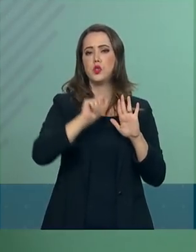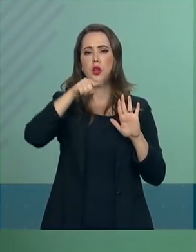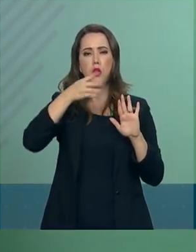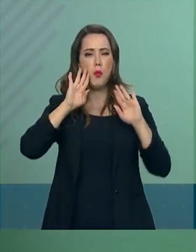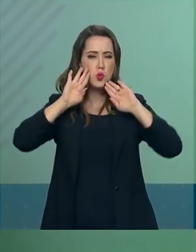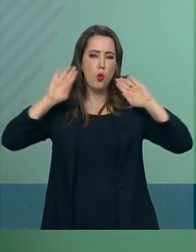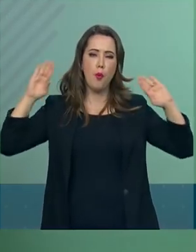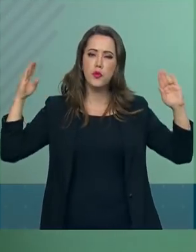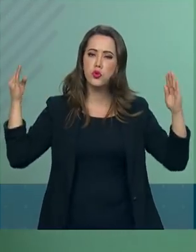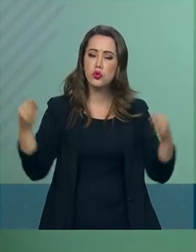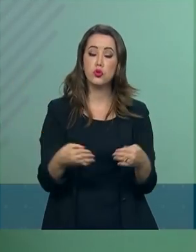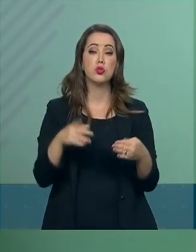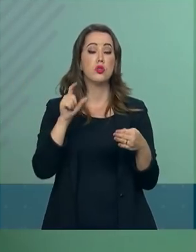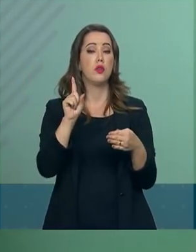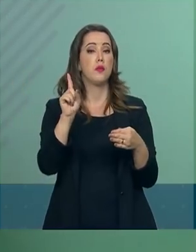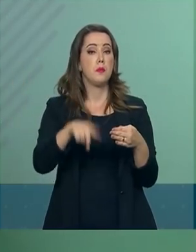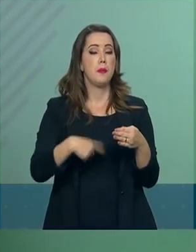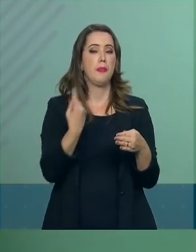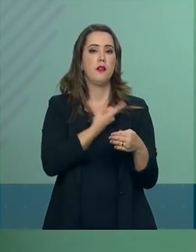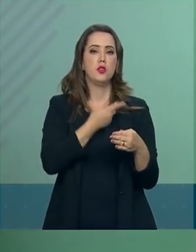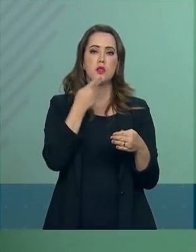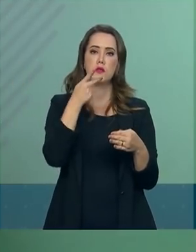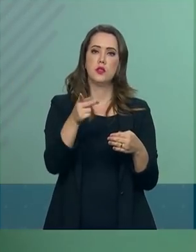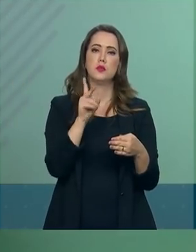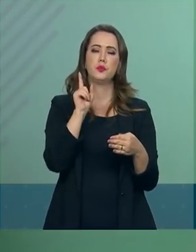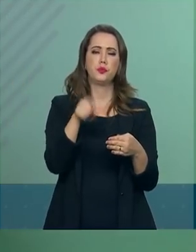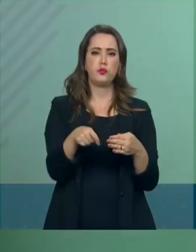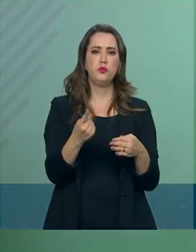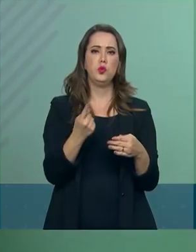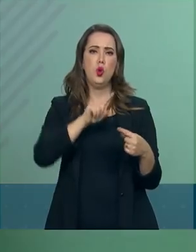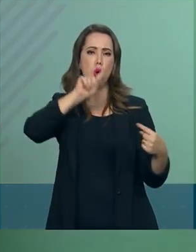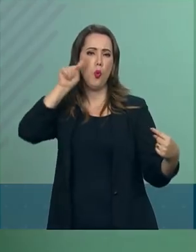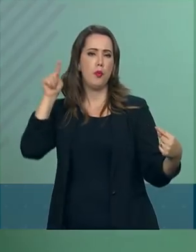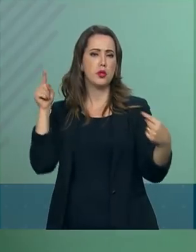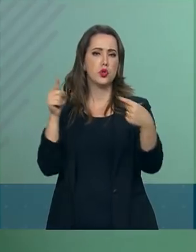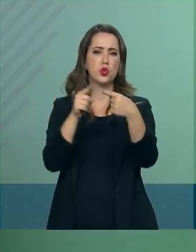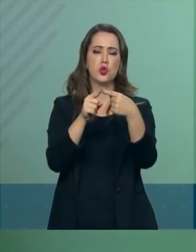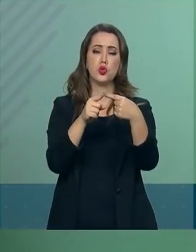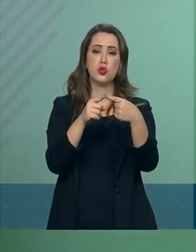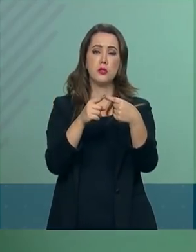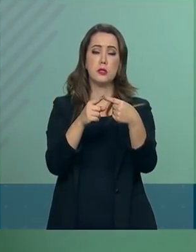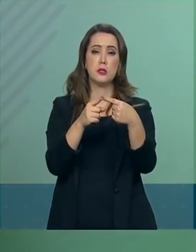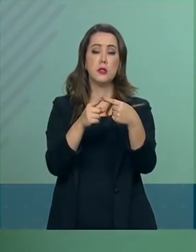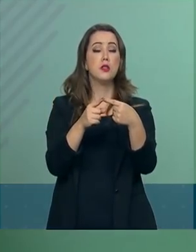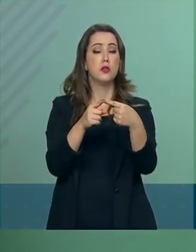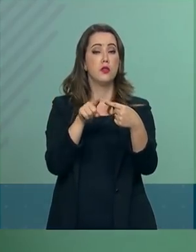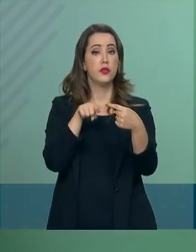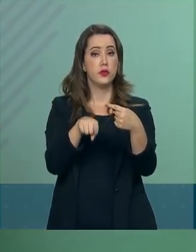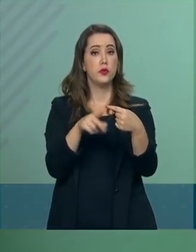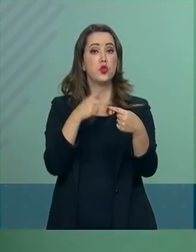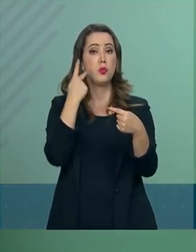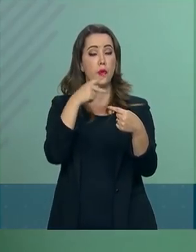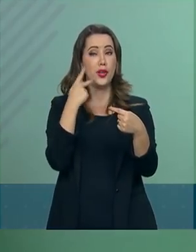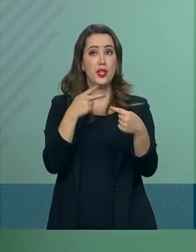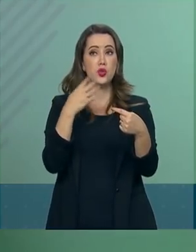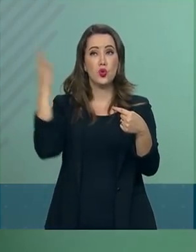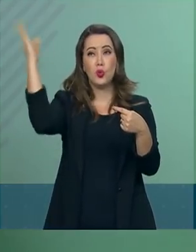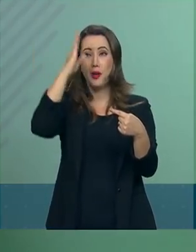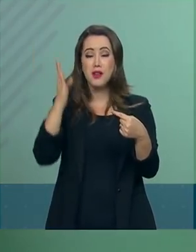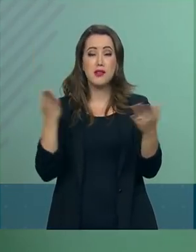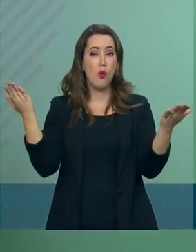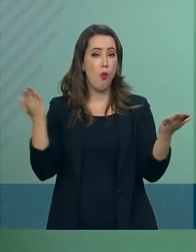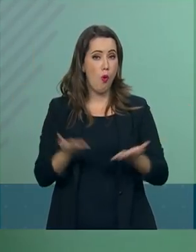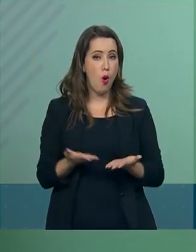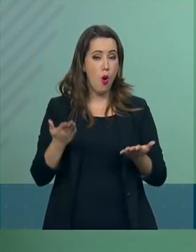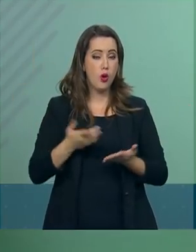focarmos naquilo que nós chamamos de centro de gravidade política do país, neste momento, que